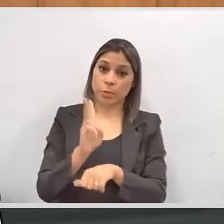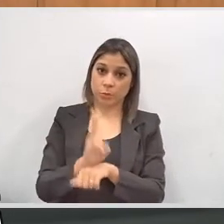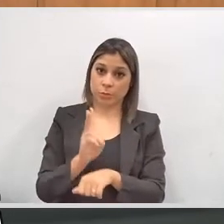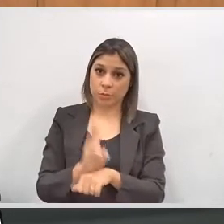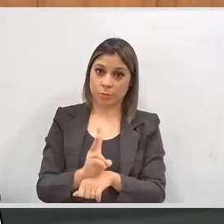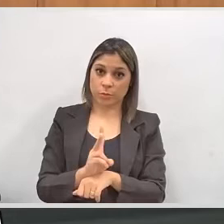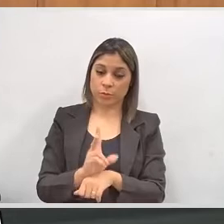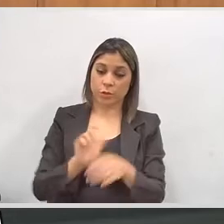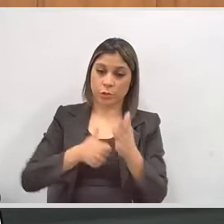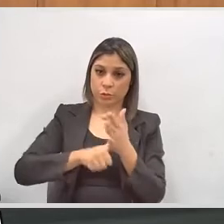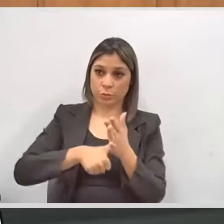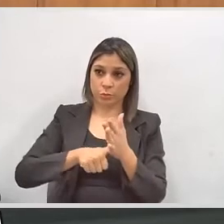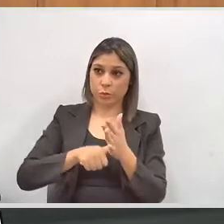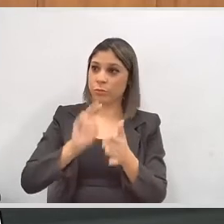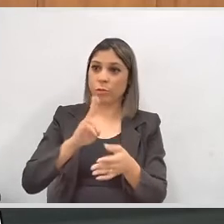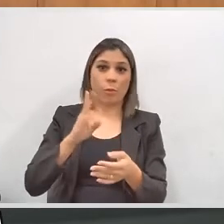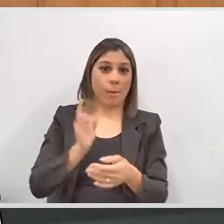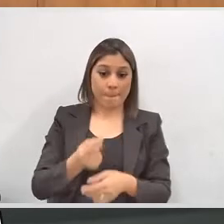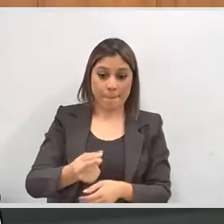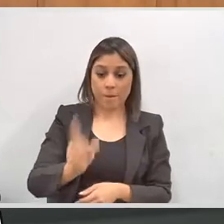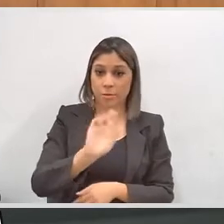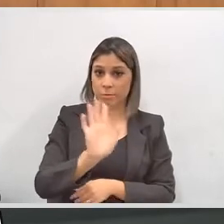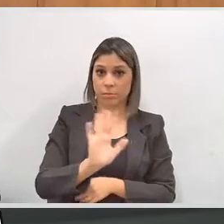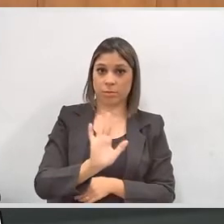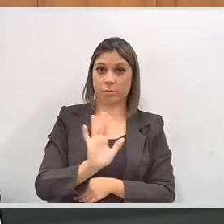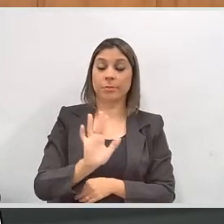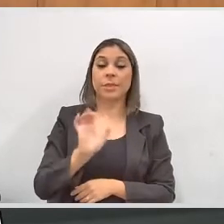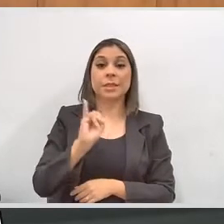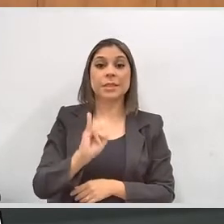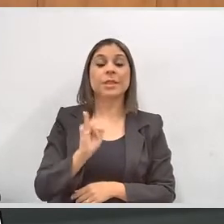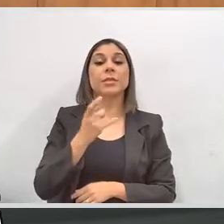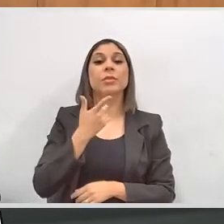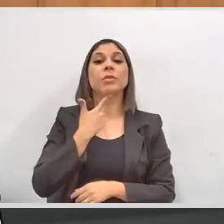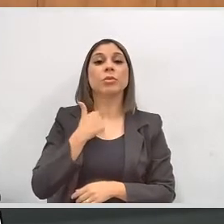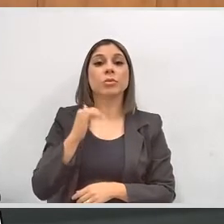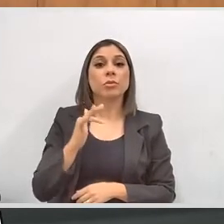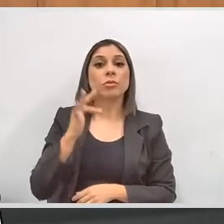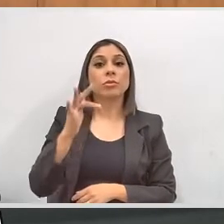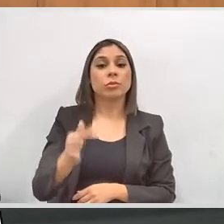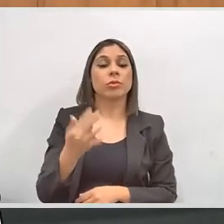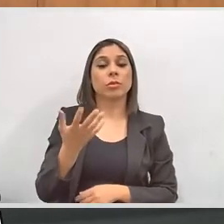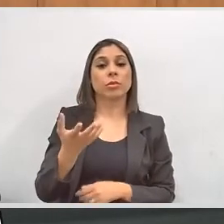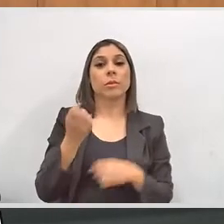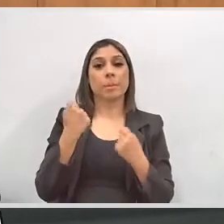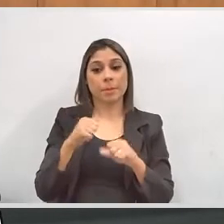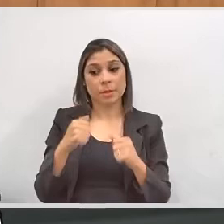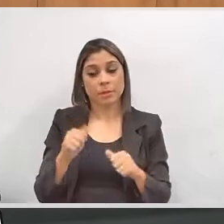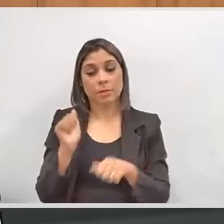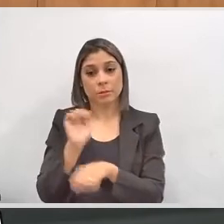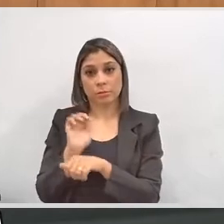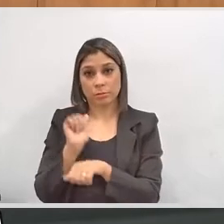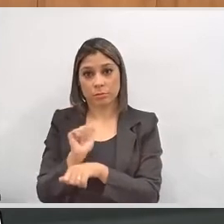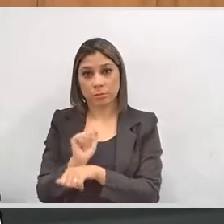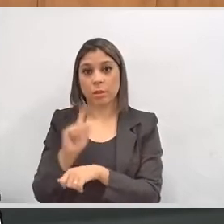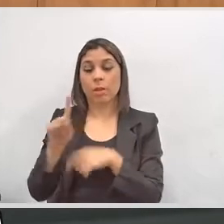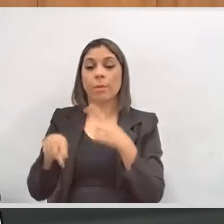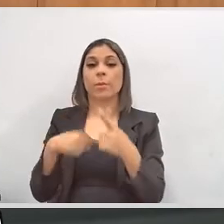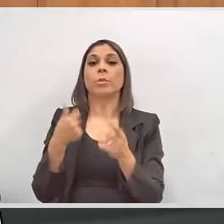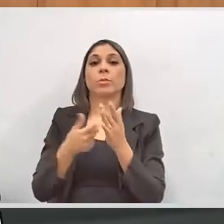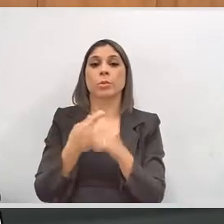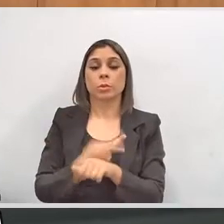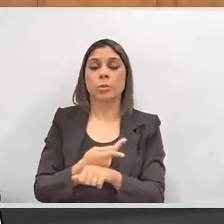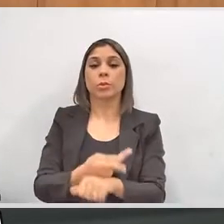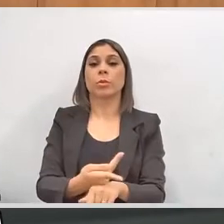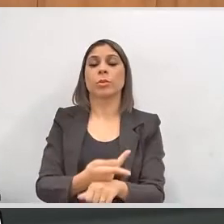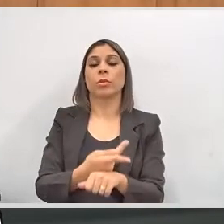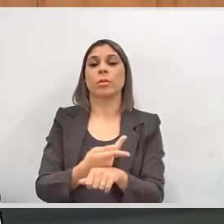provisória. Ela não será permanente. Ele terá que, se desejar, permanecer naquele local, terá que, posteriormente, buscar